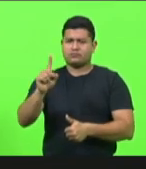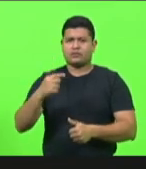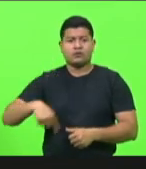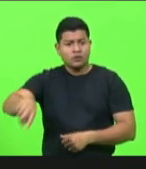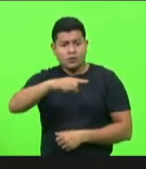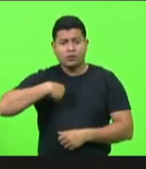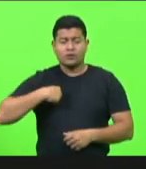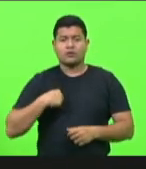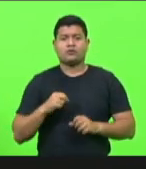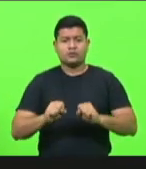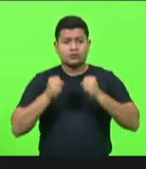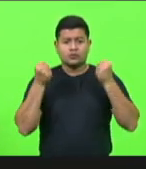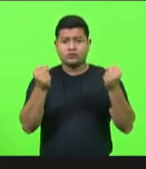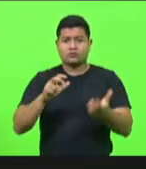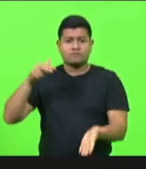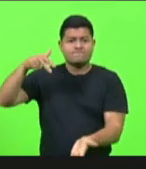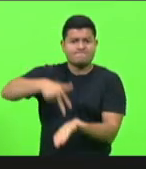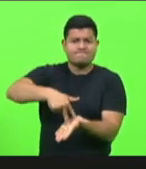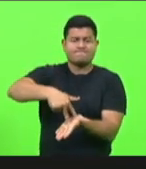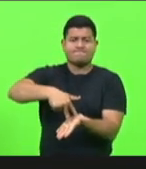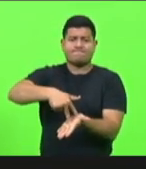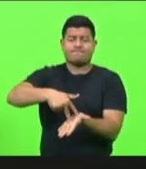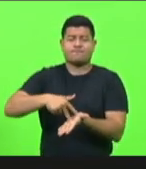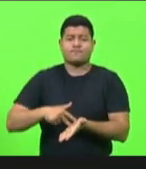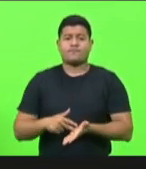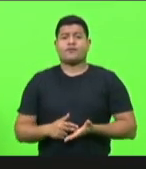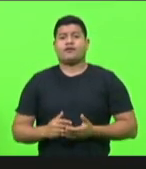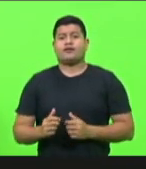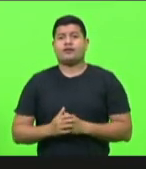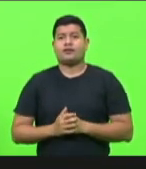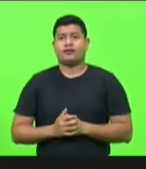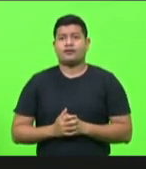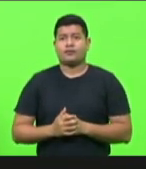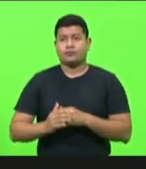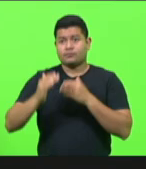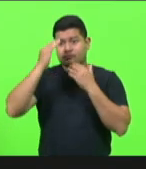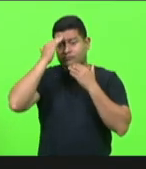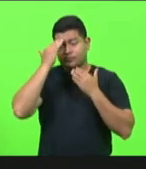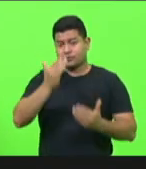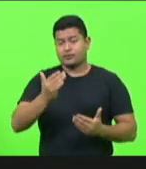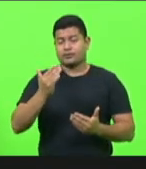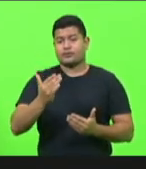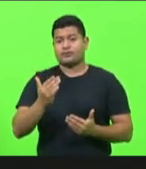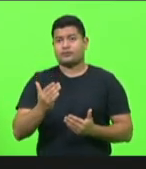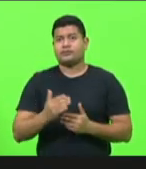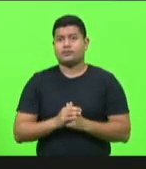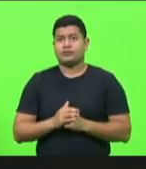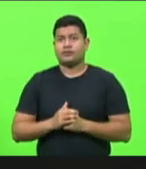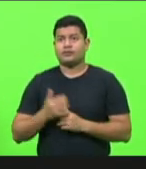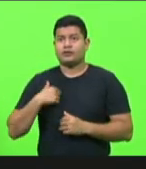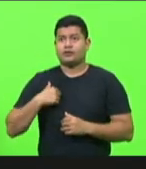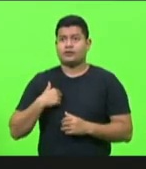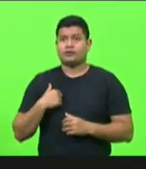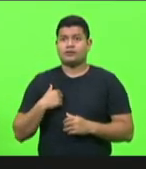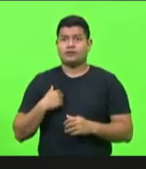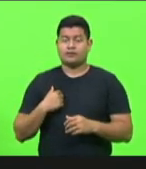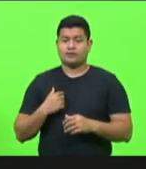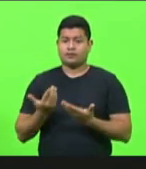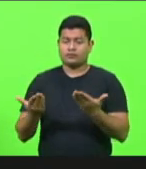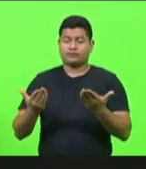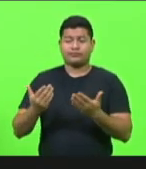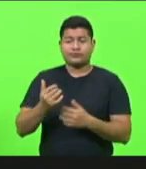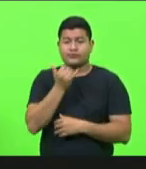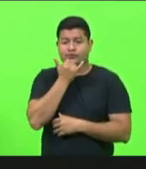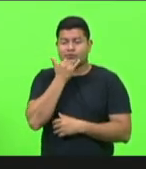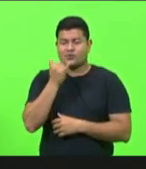abertas no que depender de nós três aqui. Muito obrigado pela parte aí. Conte comigo. Desculpa, eu estou falando da estrada. Não sei se está chegando legal o áudio aí. Não